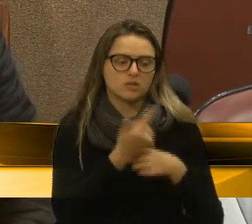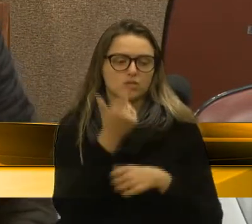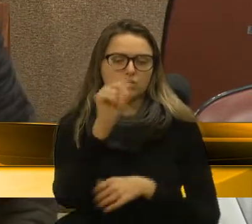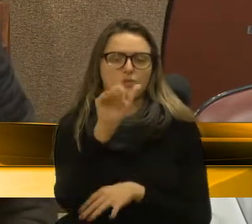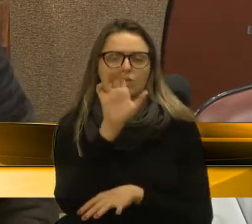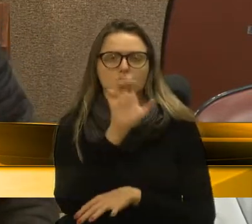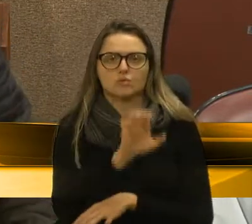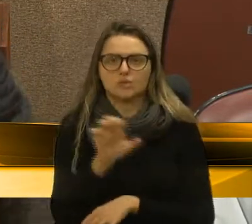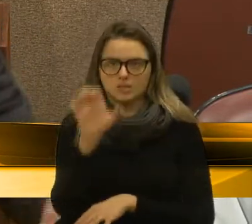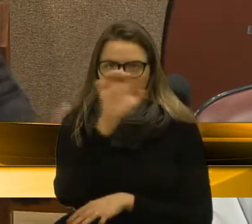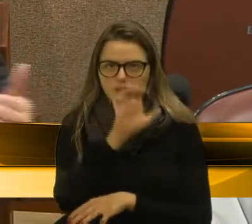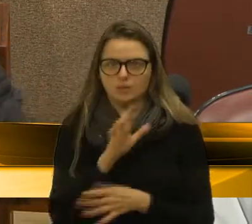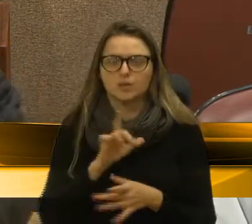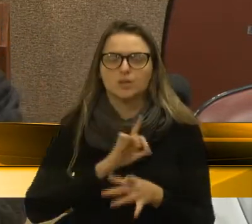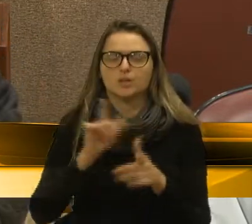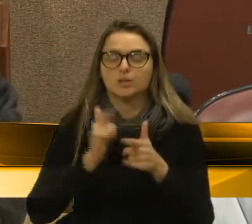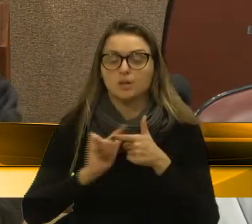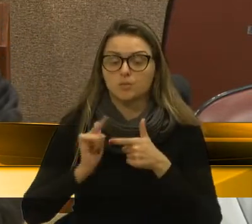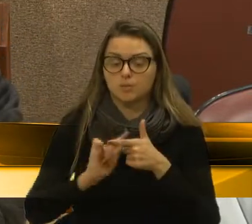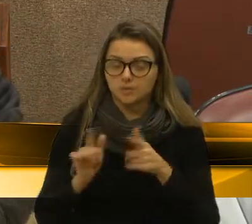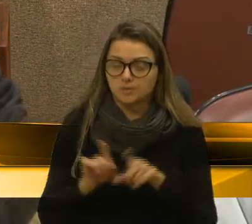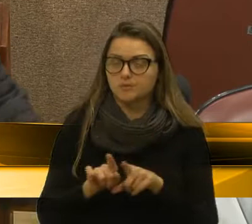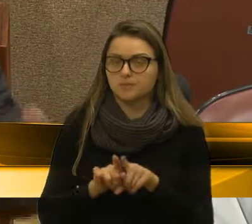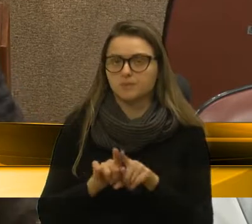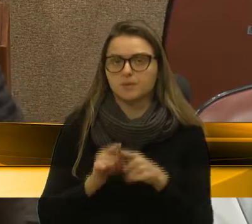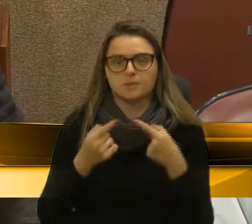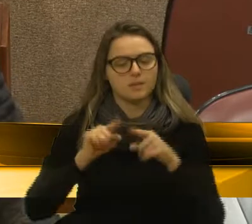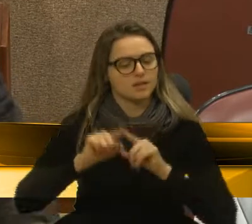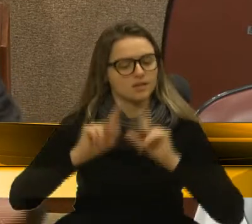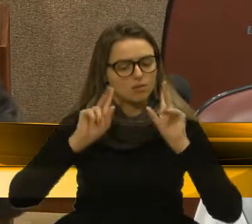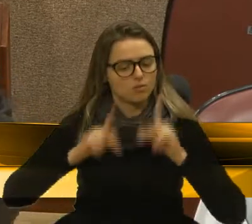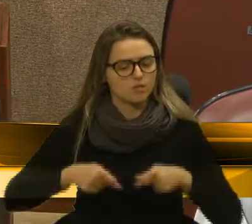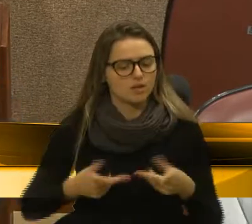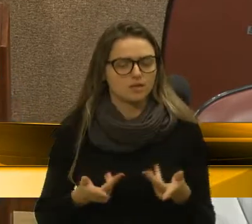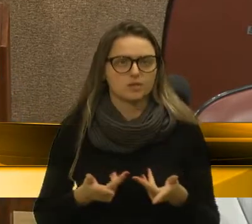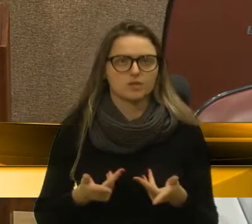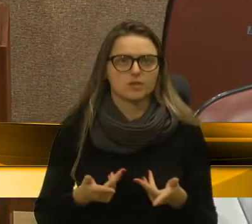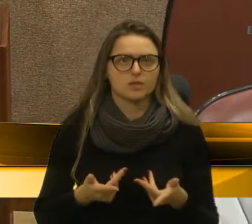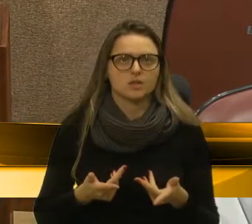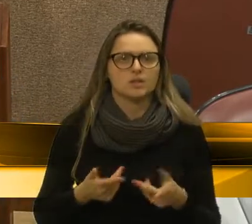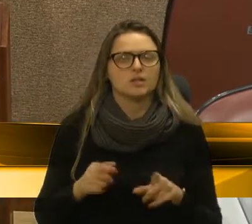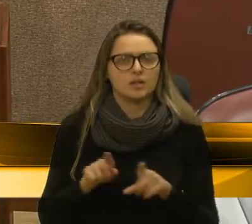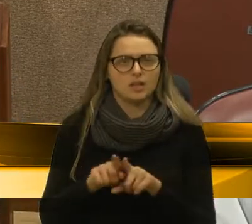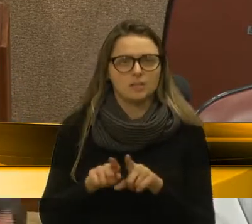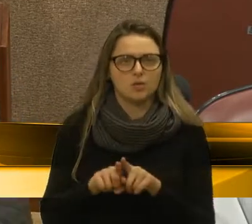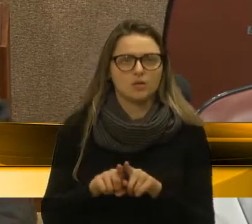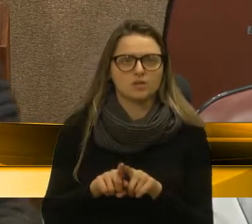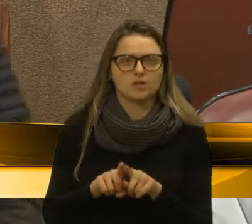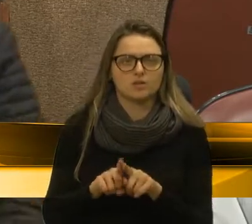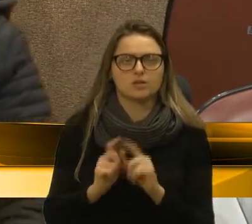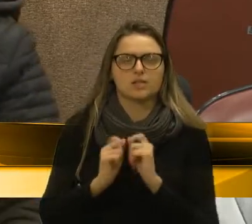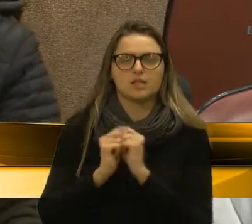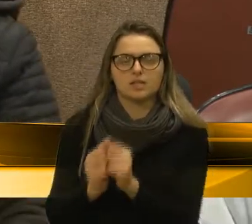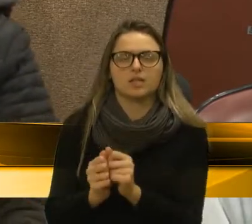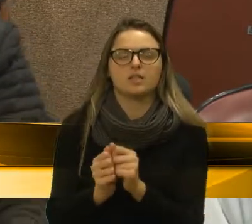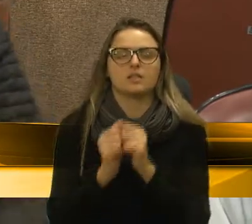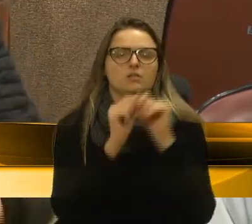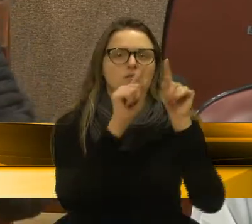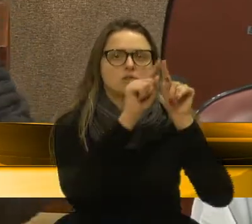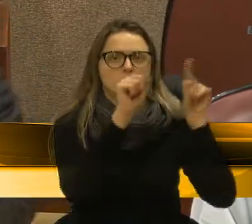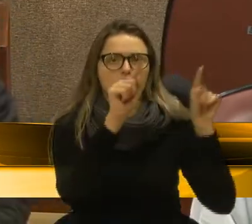dificuldades, mas é uma questão humana, de pelo menos, através da aposentadoria desse servidor,